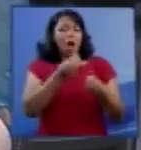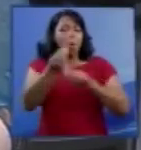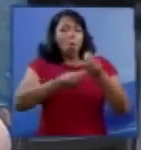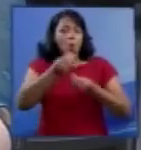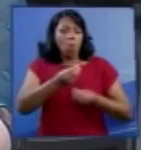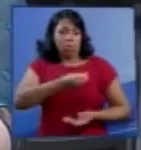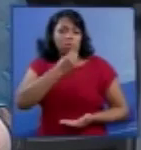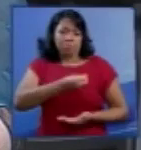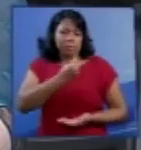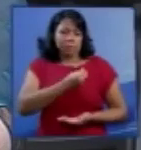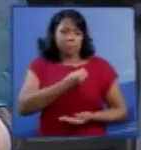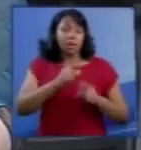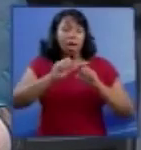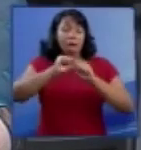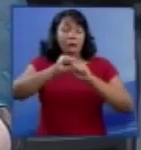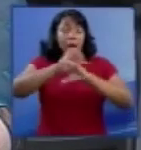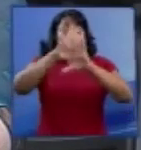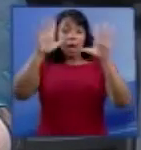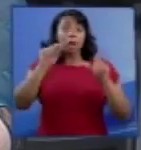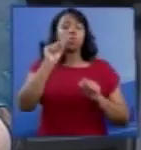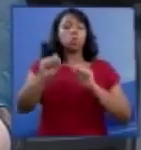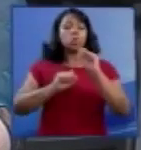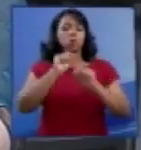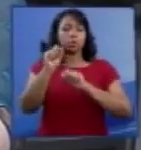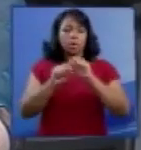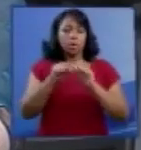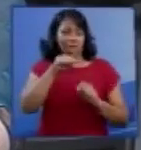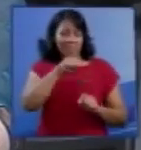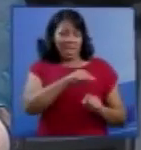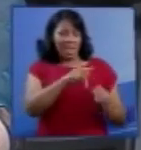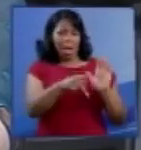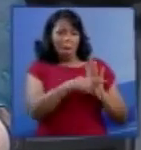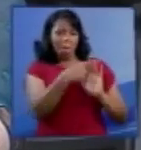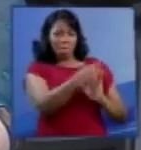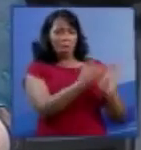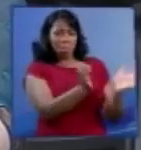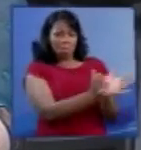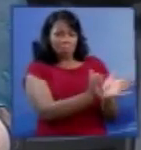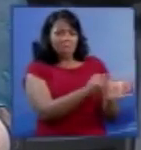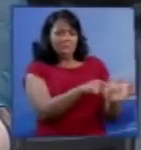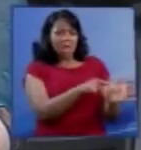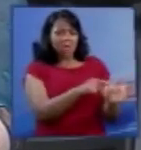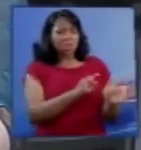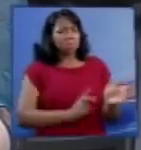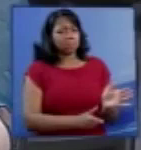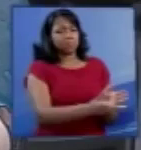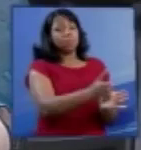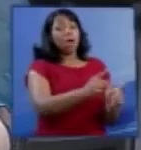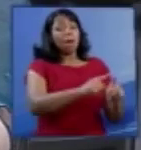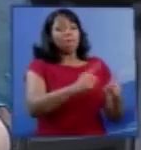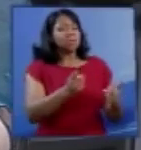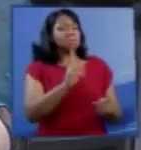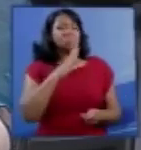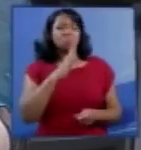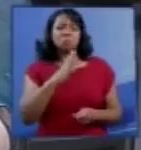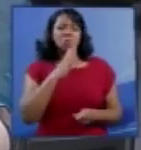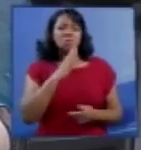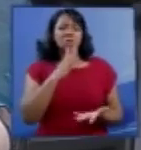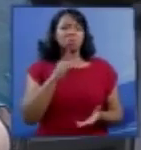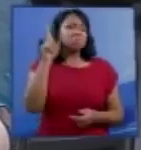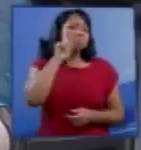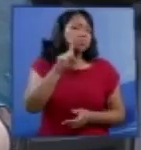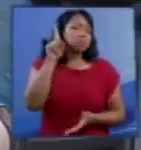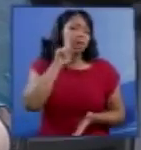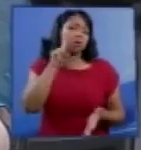Então, é claro que, na posição deles, eles ainda estão assim. Não conheço nos Estados